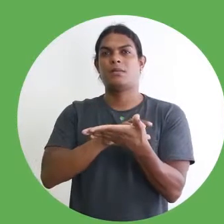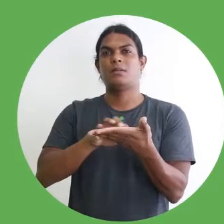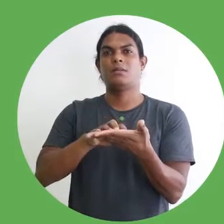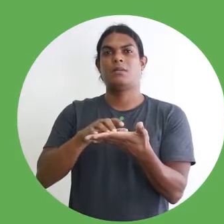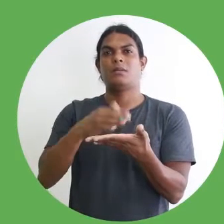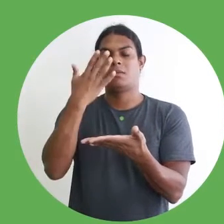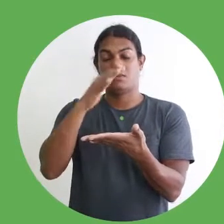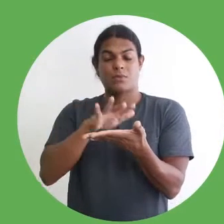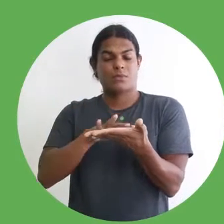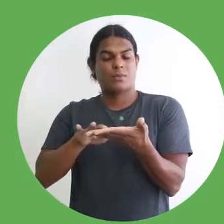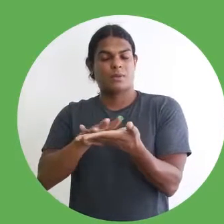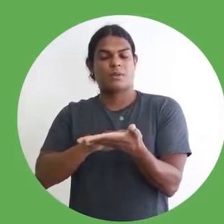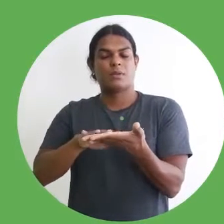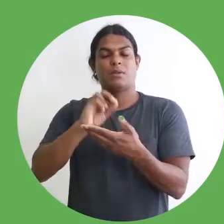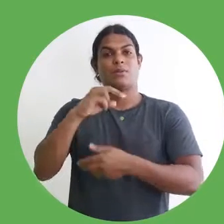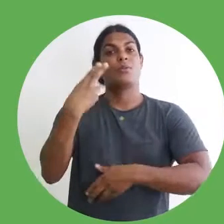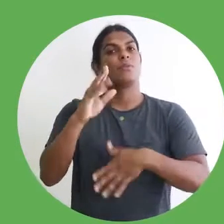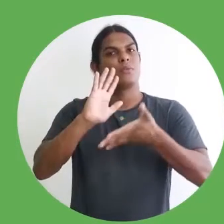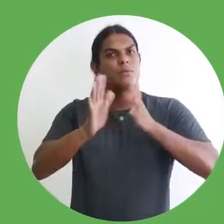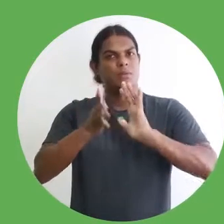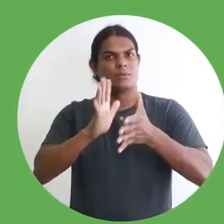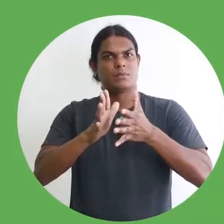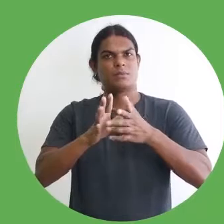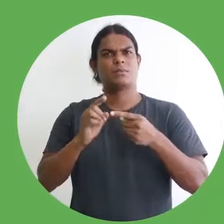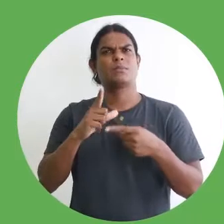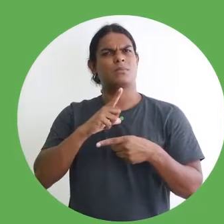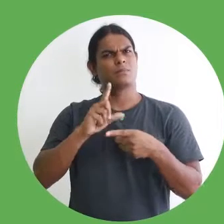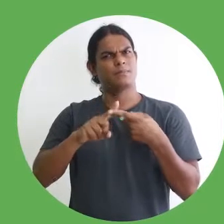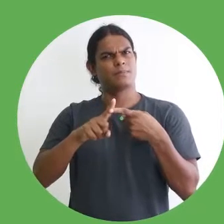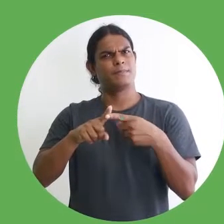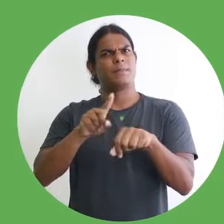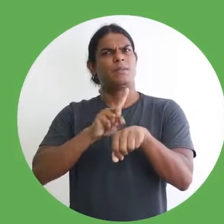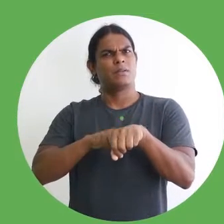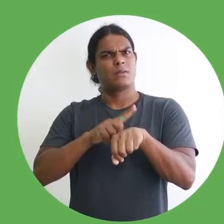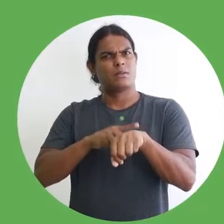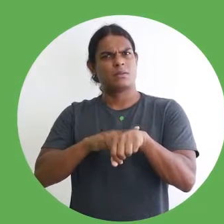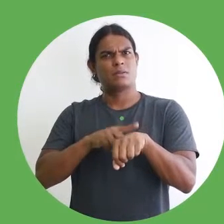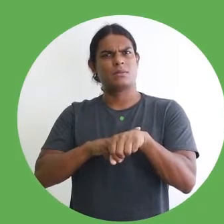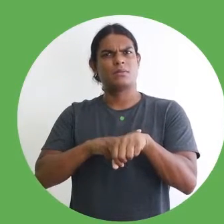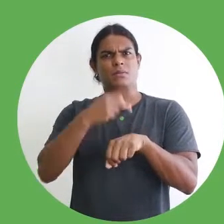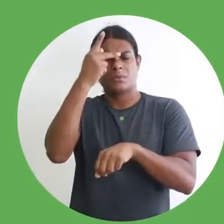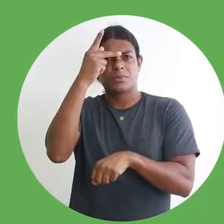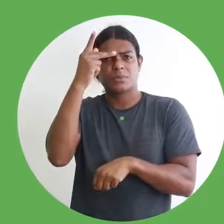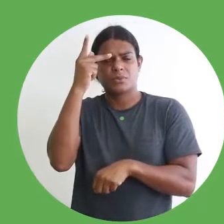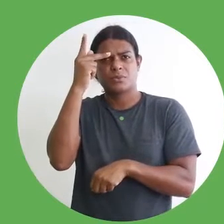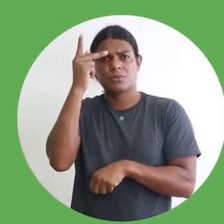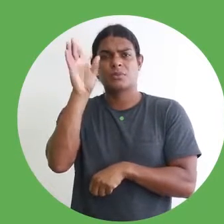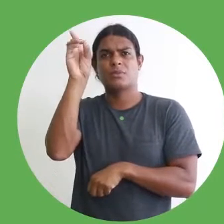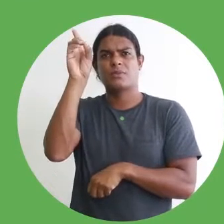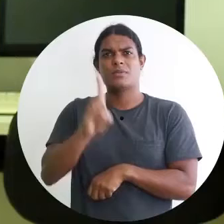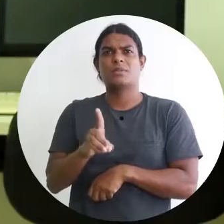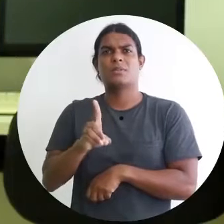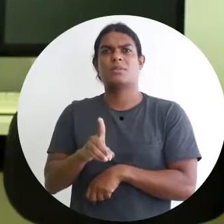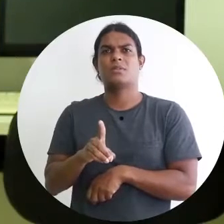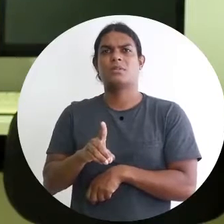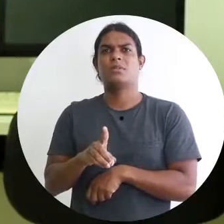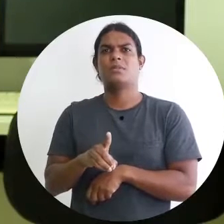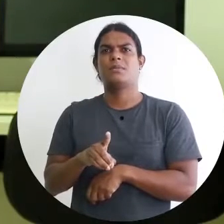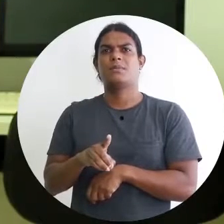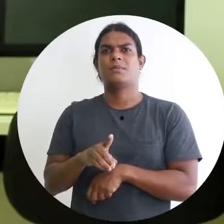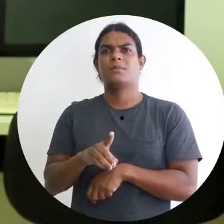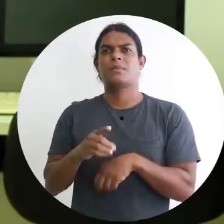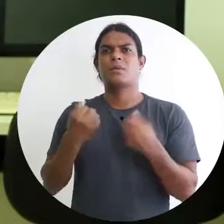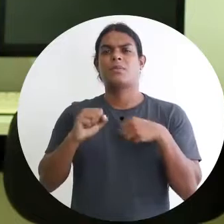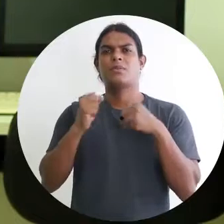libras também. Você pode ter relógios, que o deficiente visual pode ver a hora através do tato. E pode